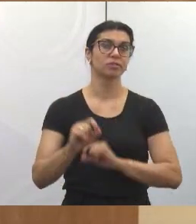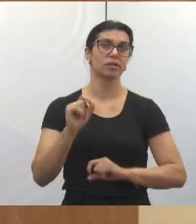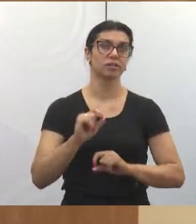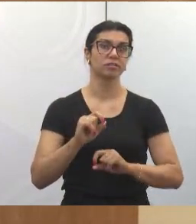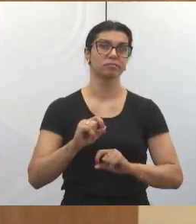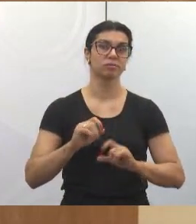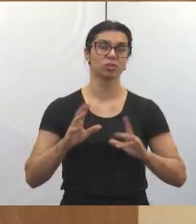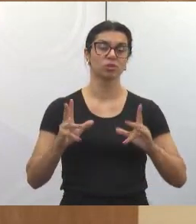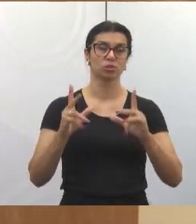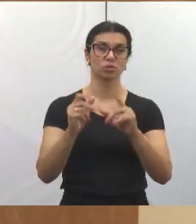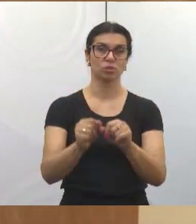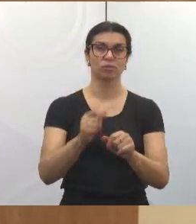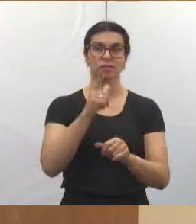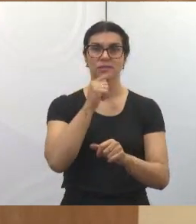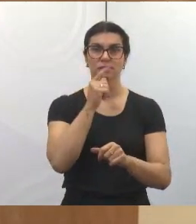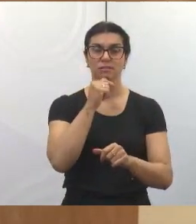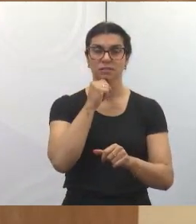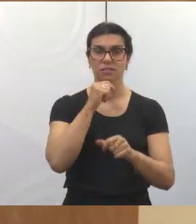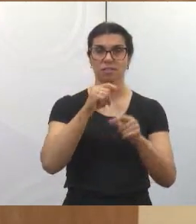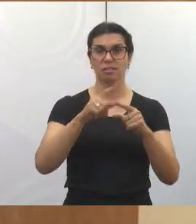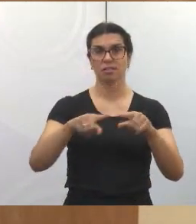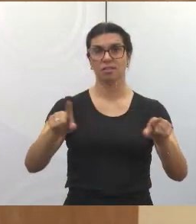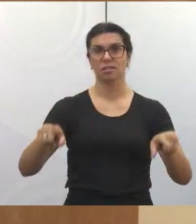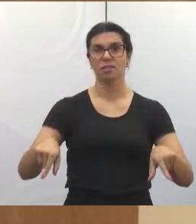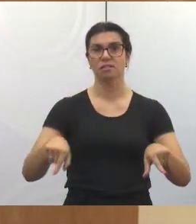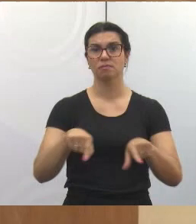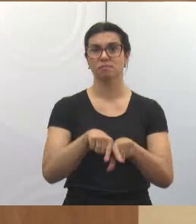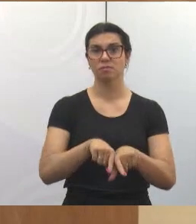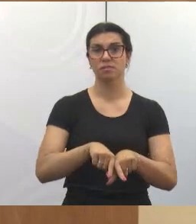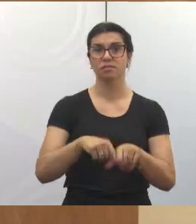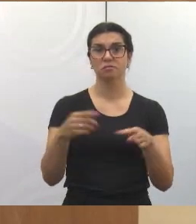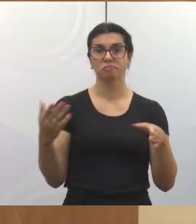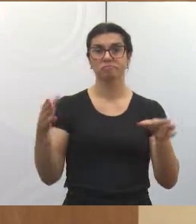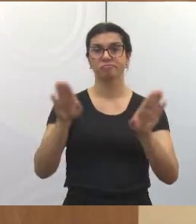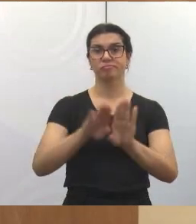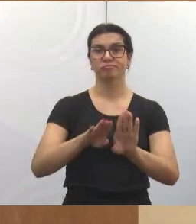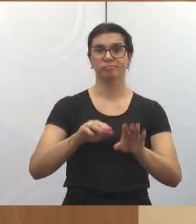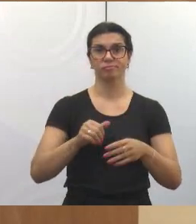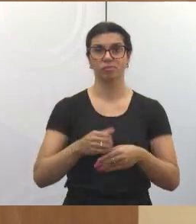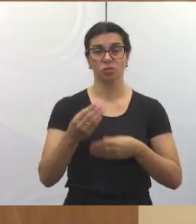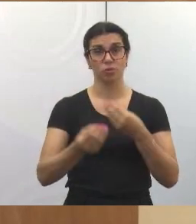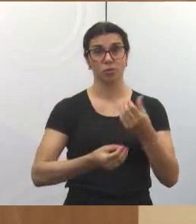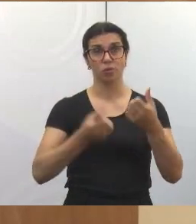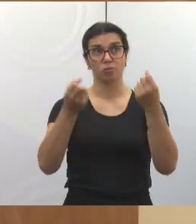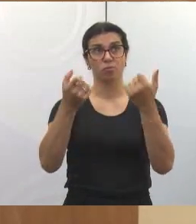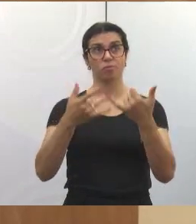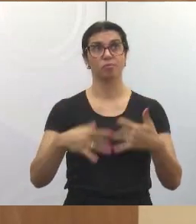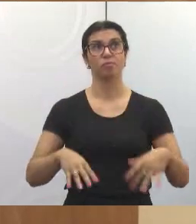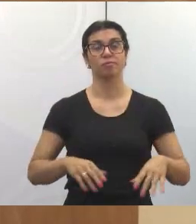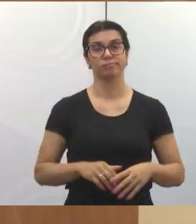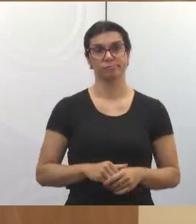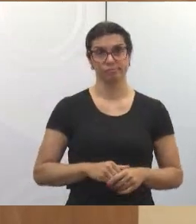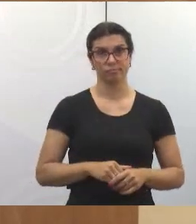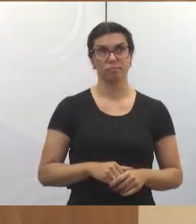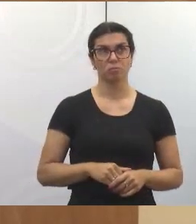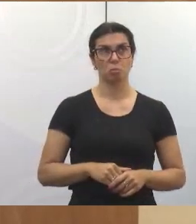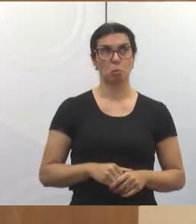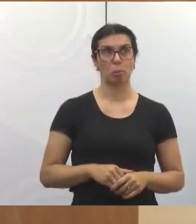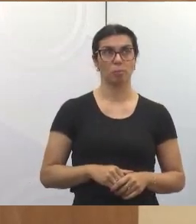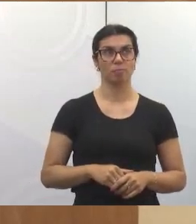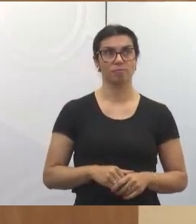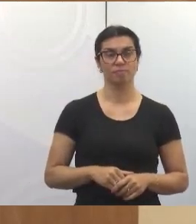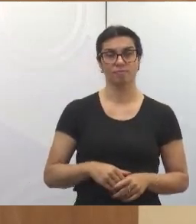fechadas, não é? Como justificar para o munícipe um desbazelo tão grande com os equipamentos públicos?